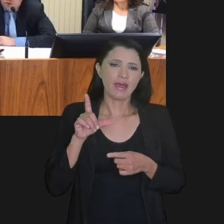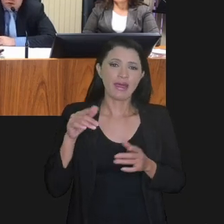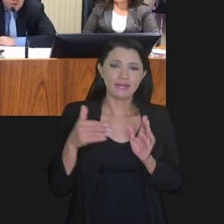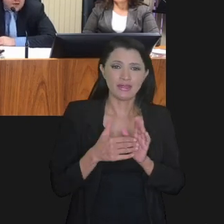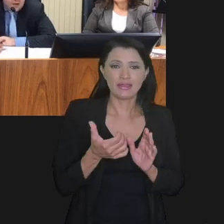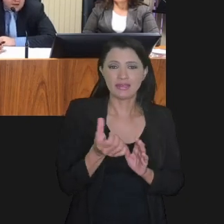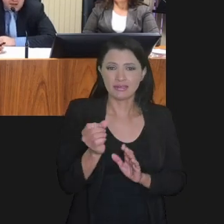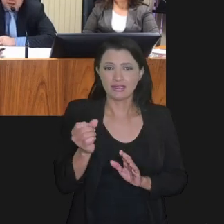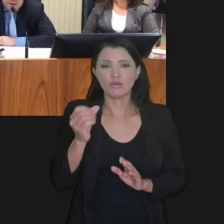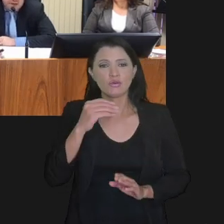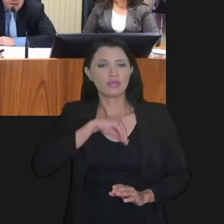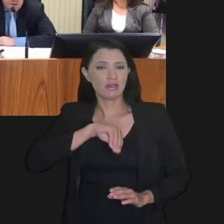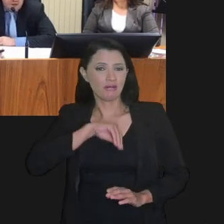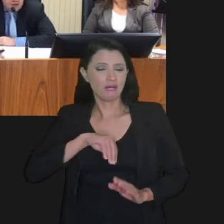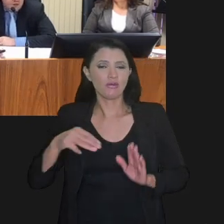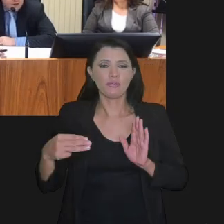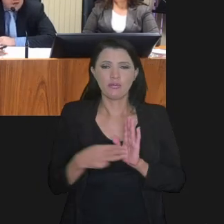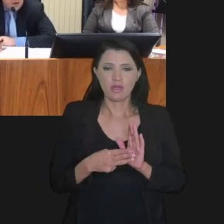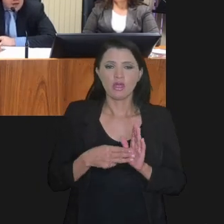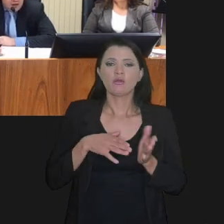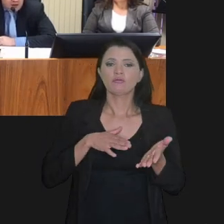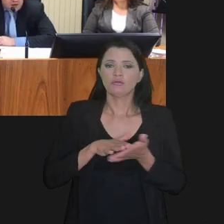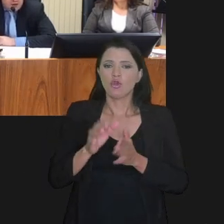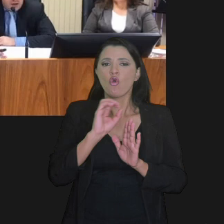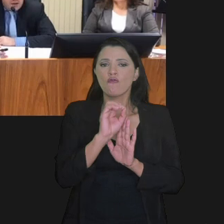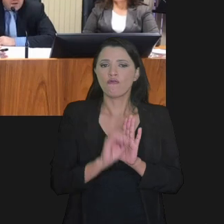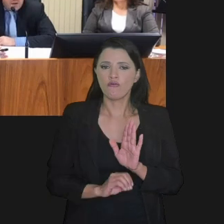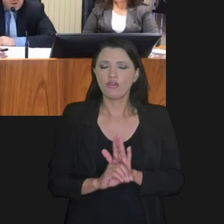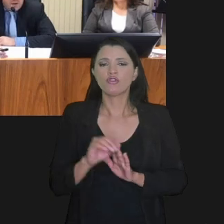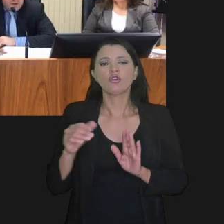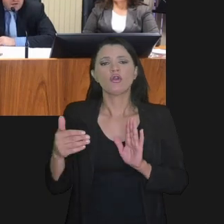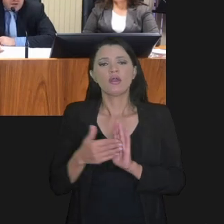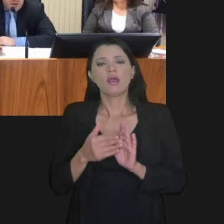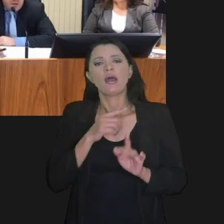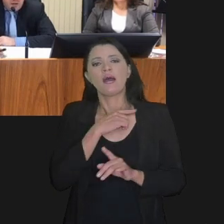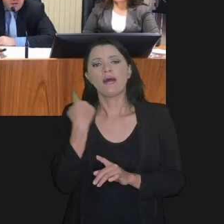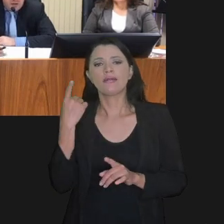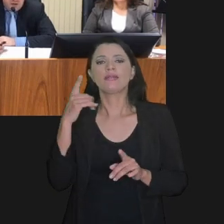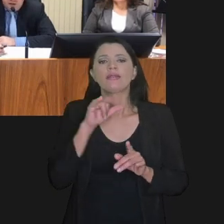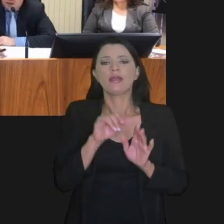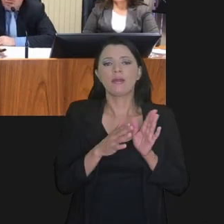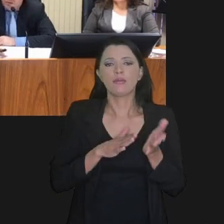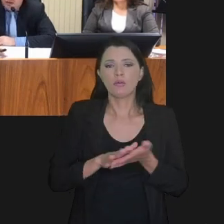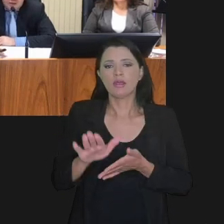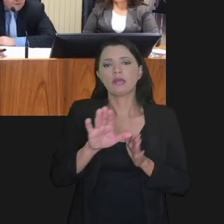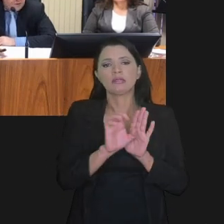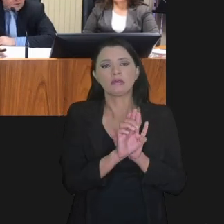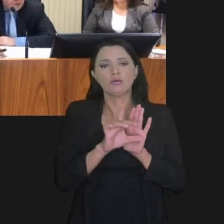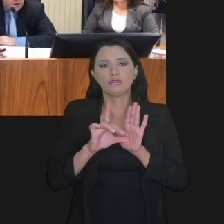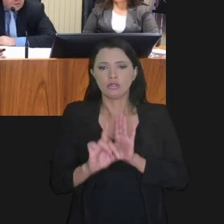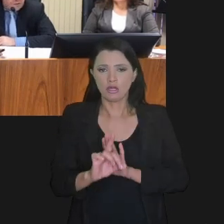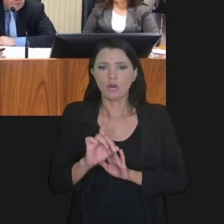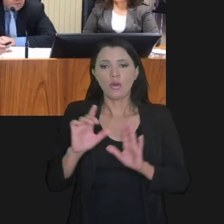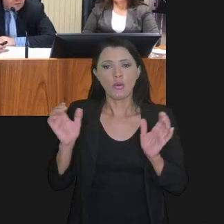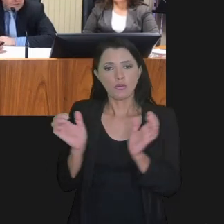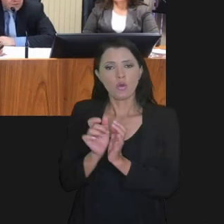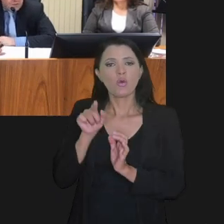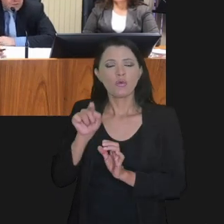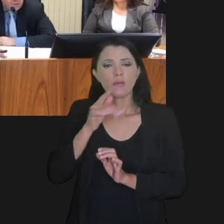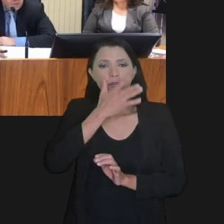aquele, como recordando, até 60 salários mínimos decorrente do lançamento de ofício e vencidos até a publicação do edital